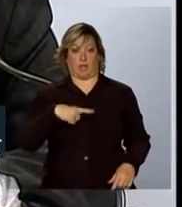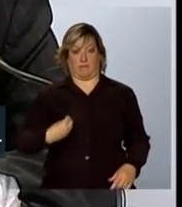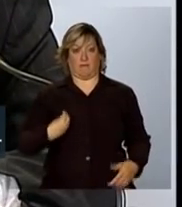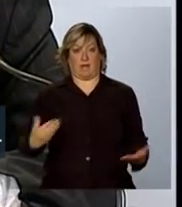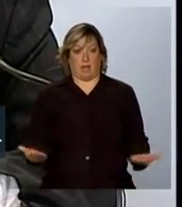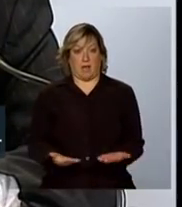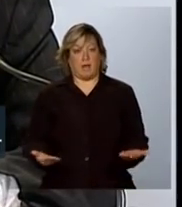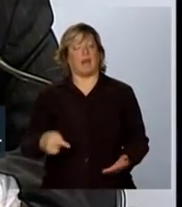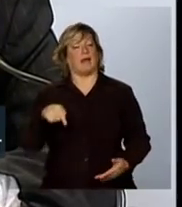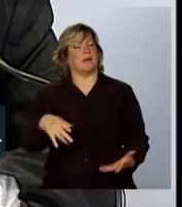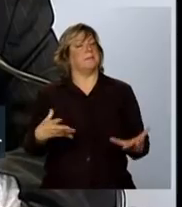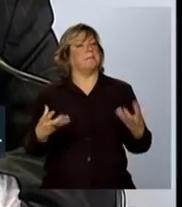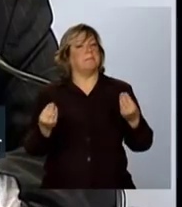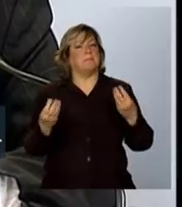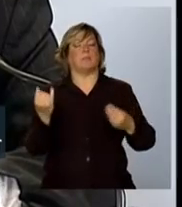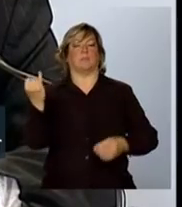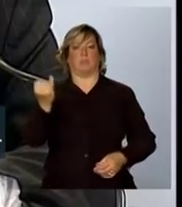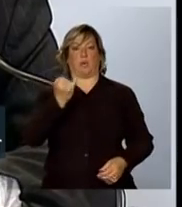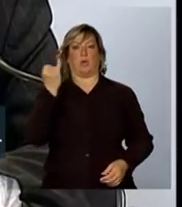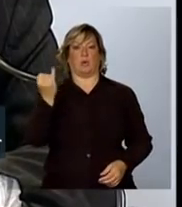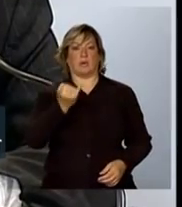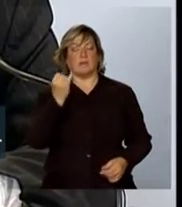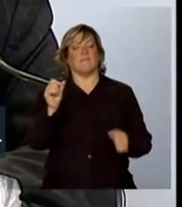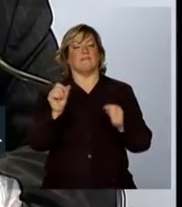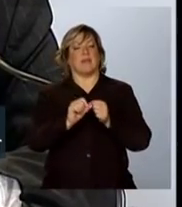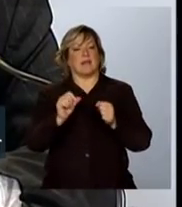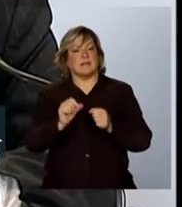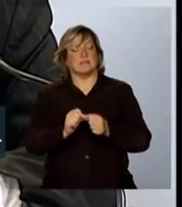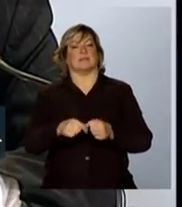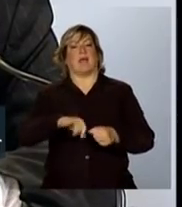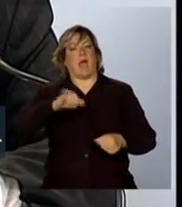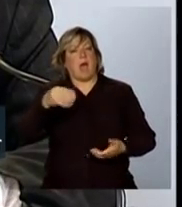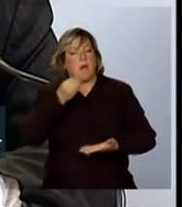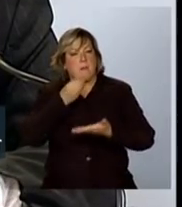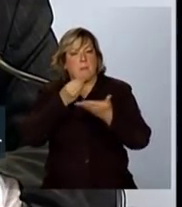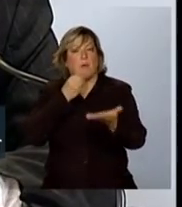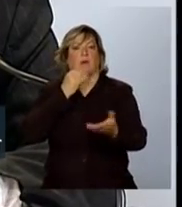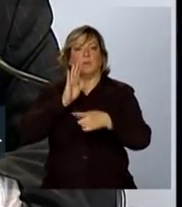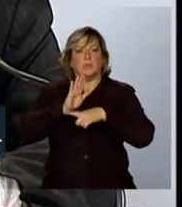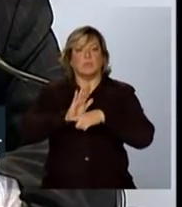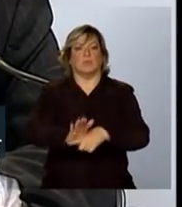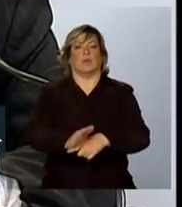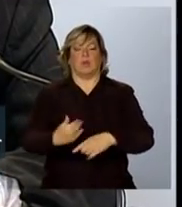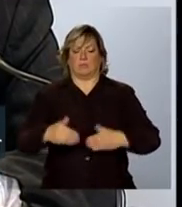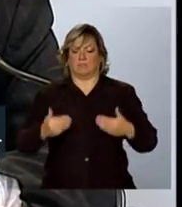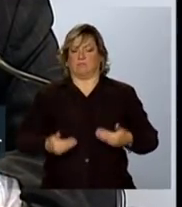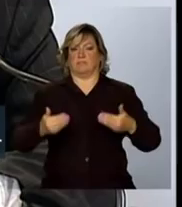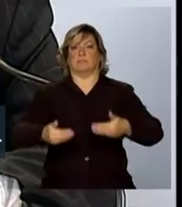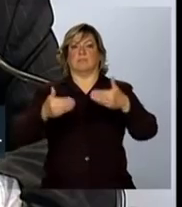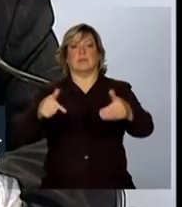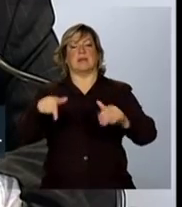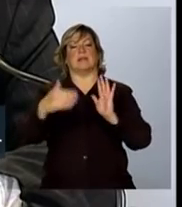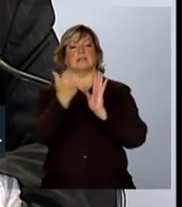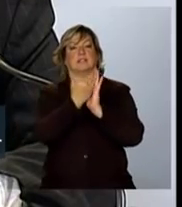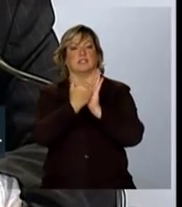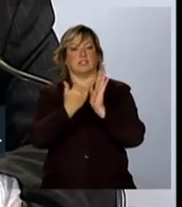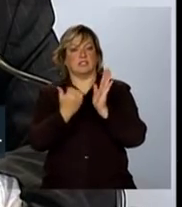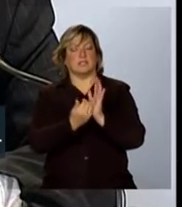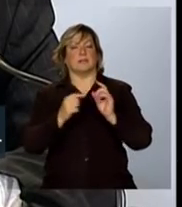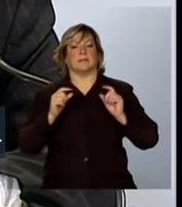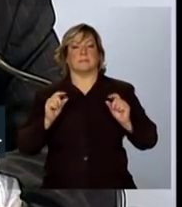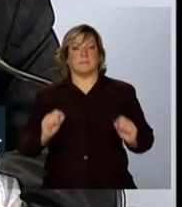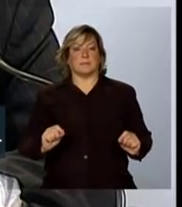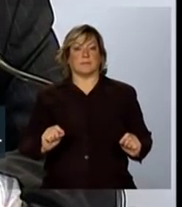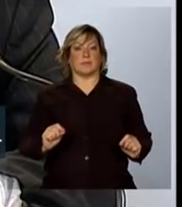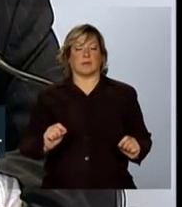extremamente importante de ser explorada, aproveitada, para que nós possamos avançar nessa agenda que,